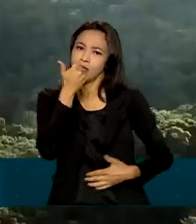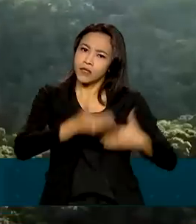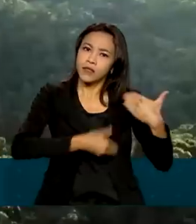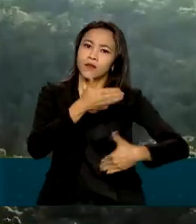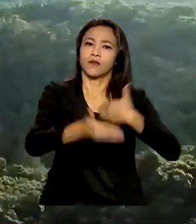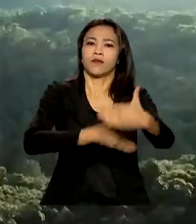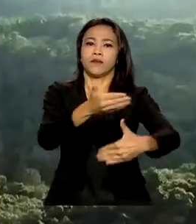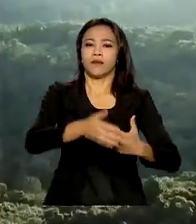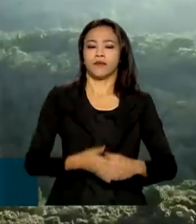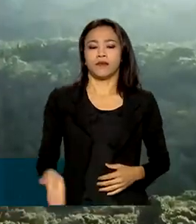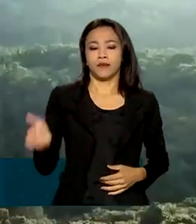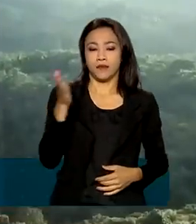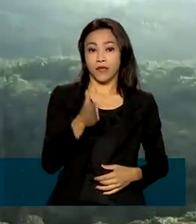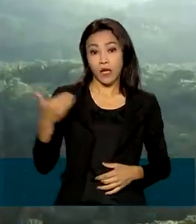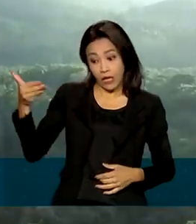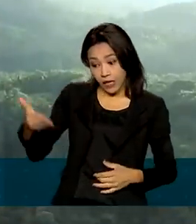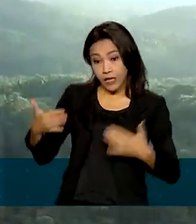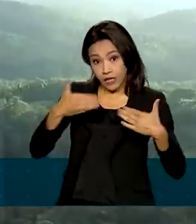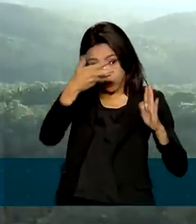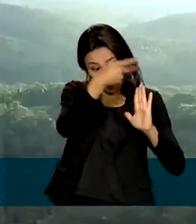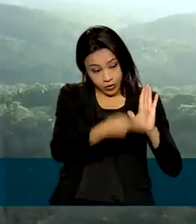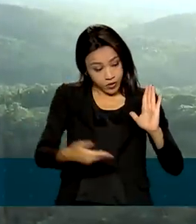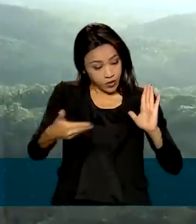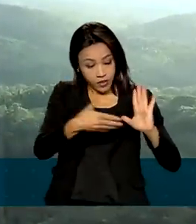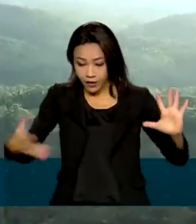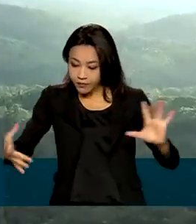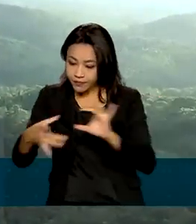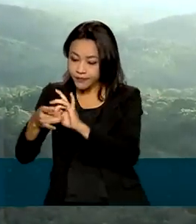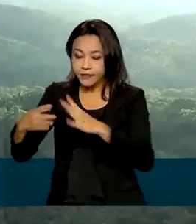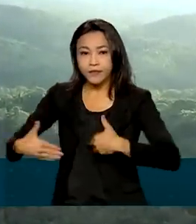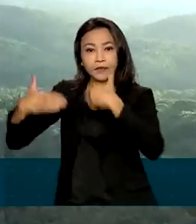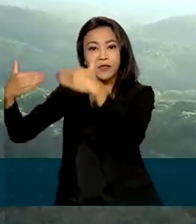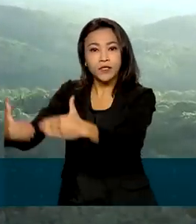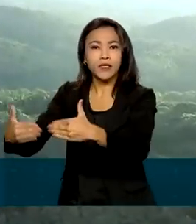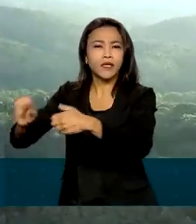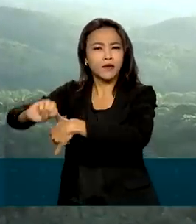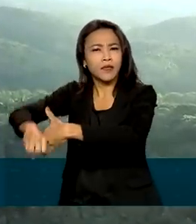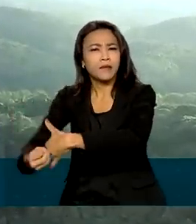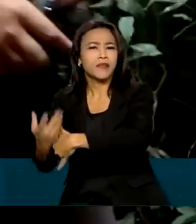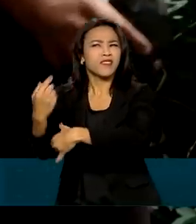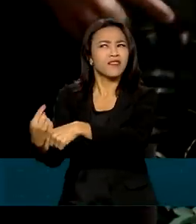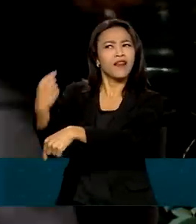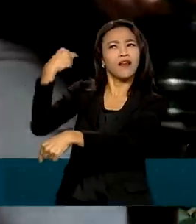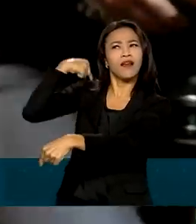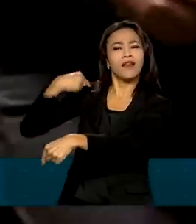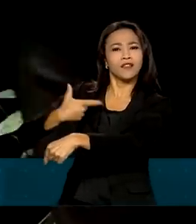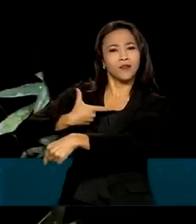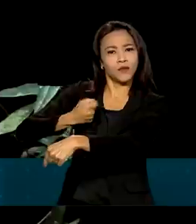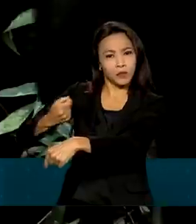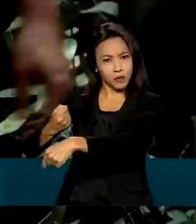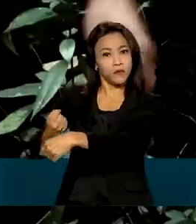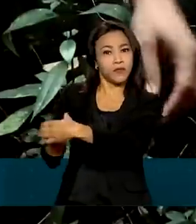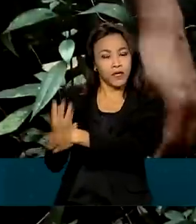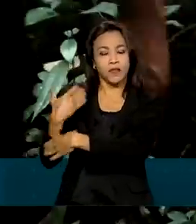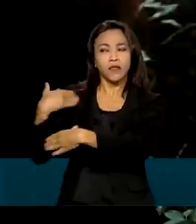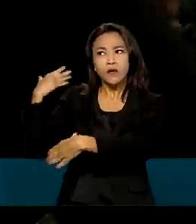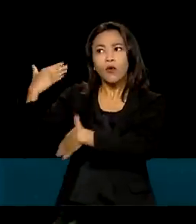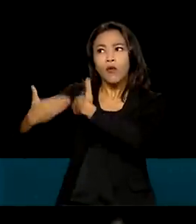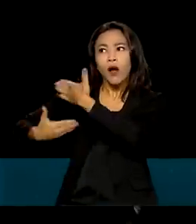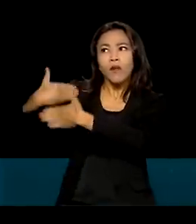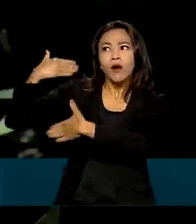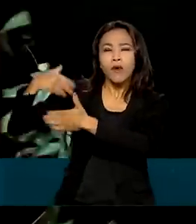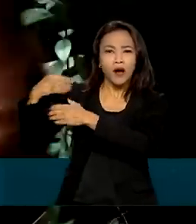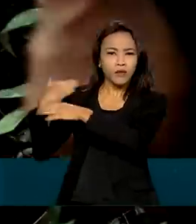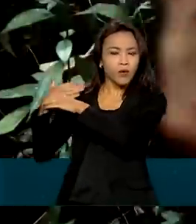O projeto do Ministério do Meio Ambiente existe desde o ano 2000 e vem sendo reformulado ao longo dessas